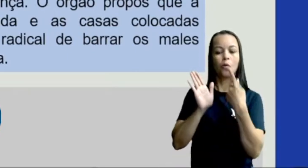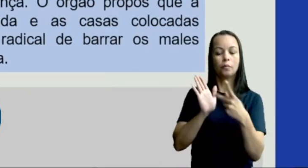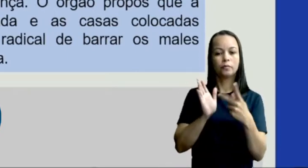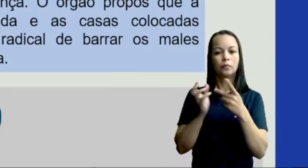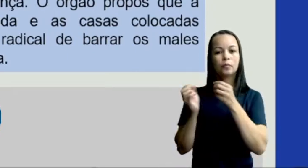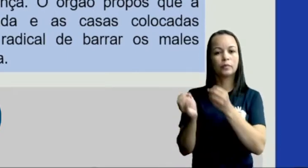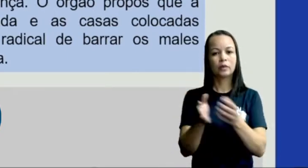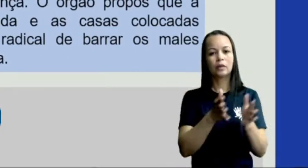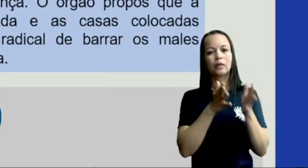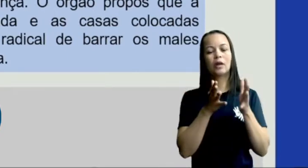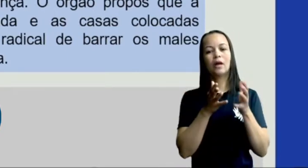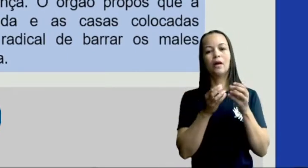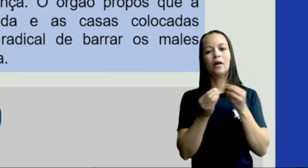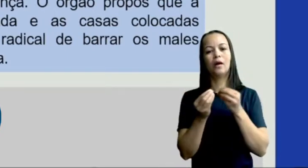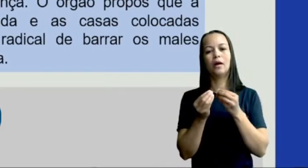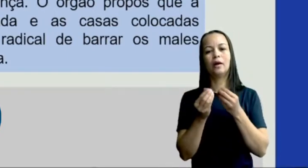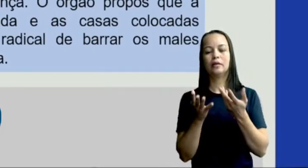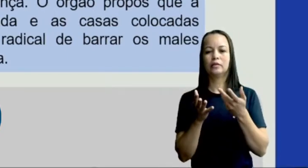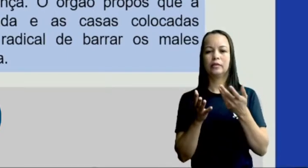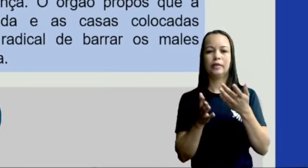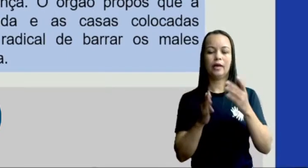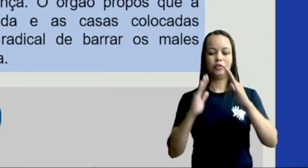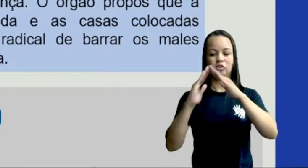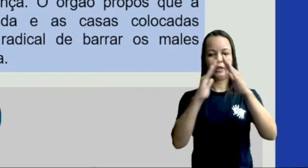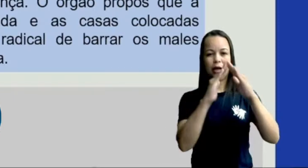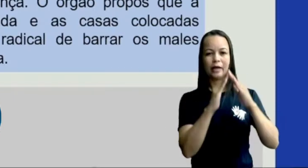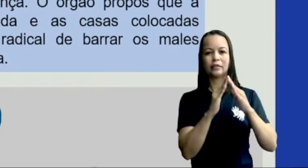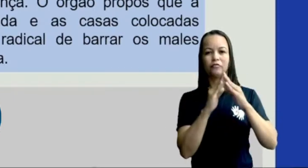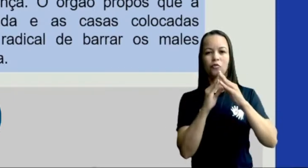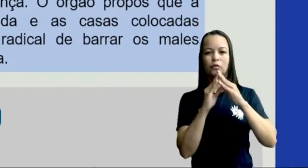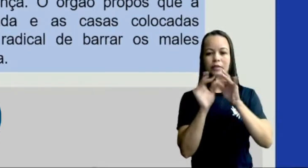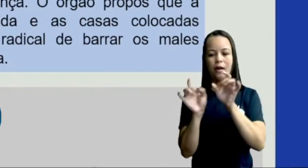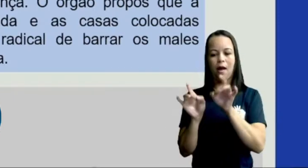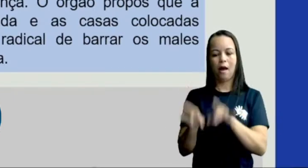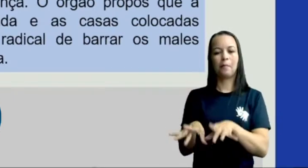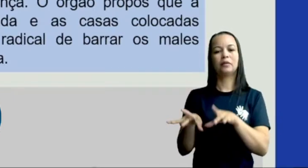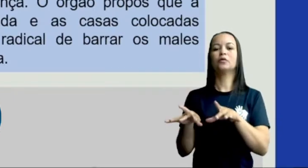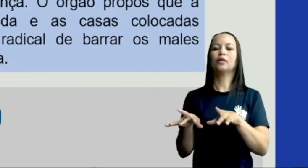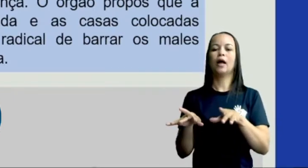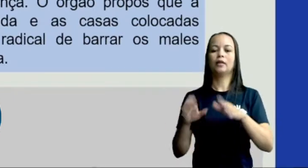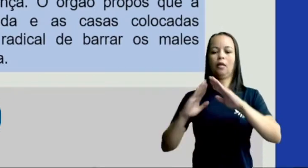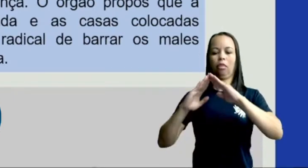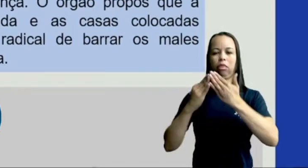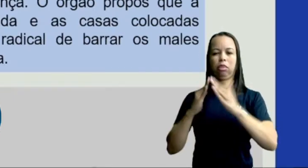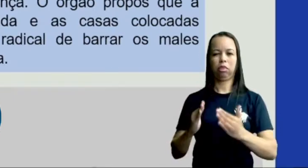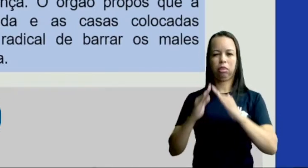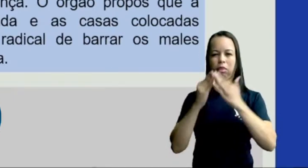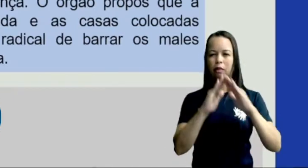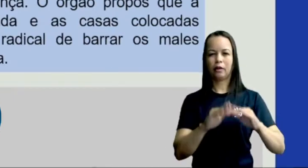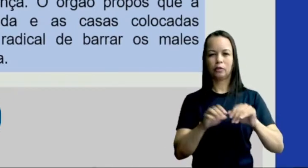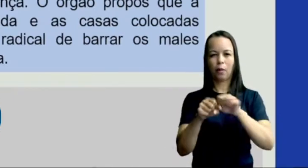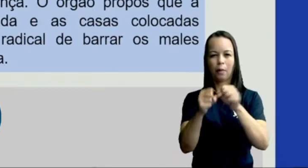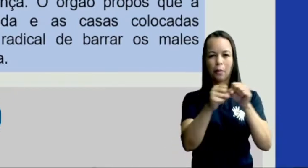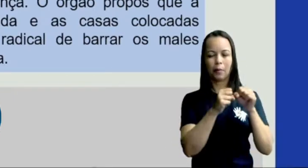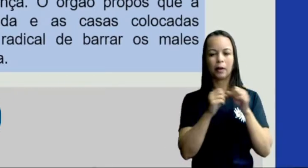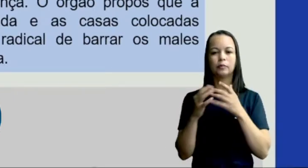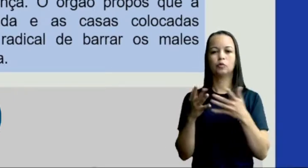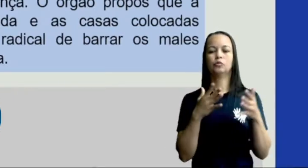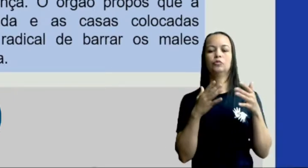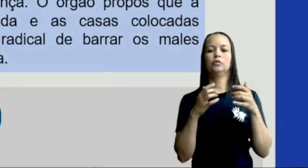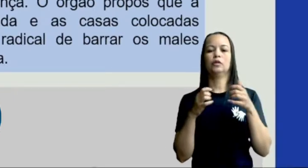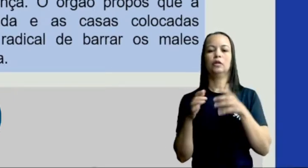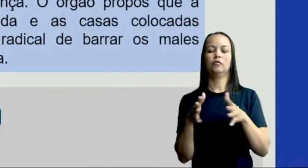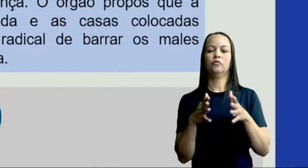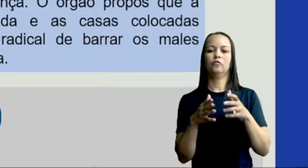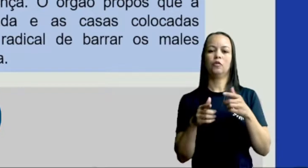abandonada e as casas colocadas abaixo, numa tentativa radical de barrar os males provocados